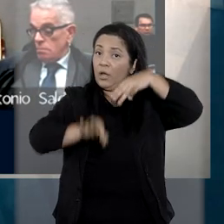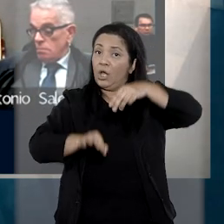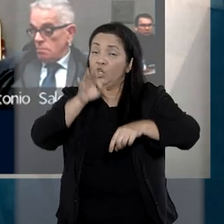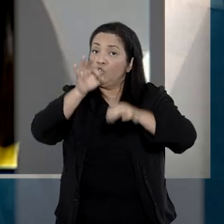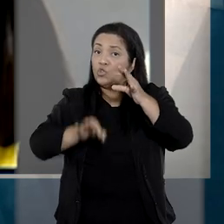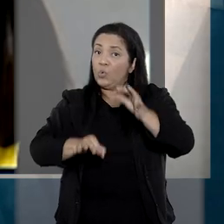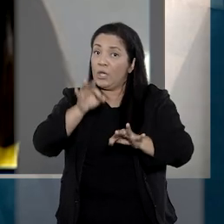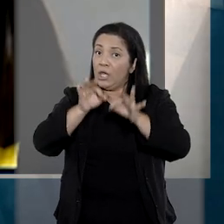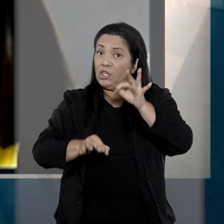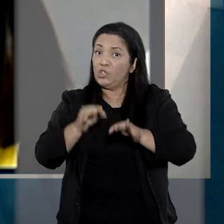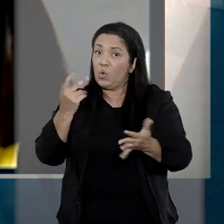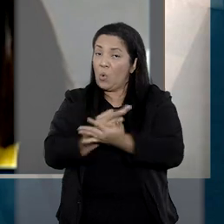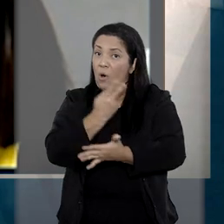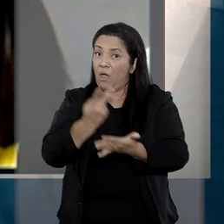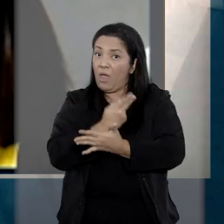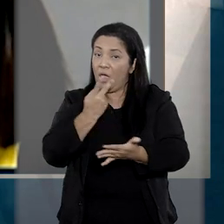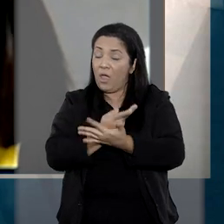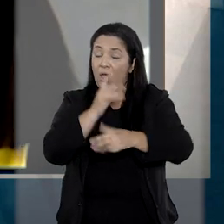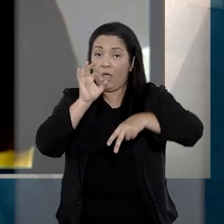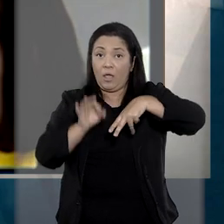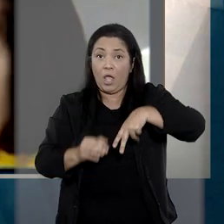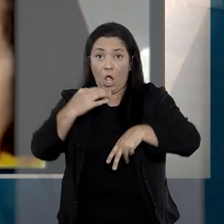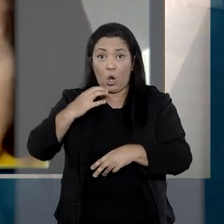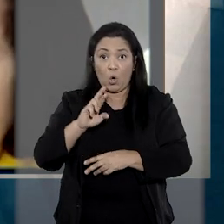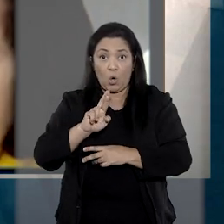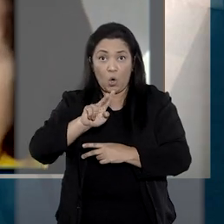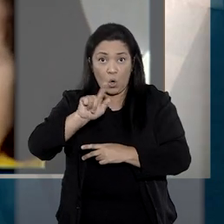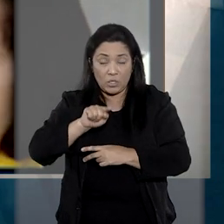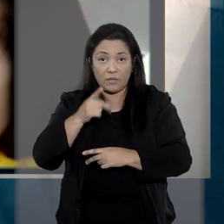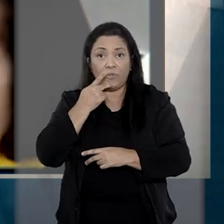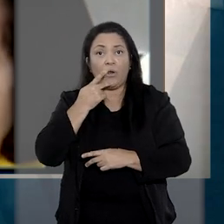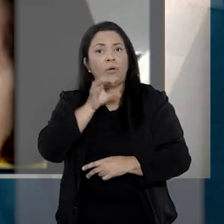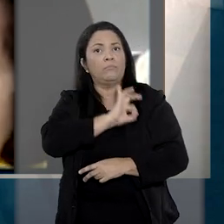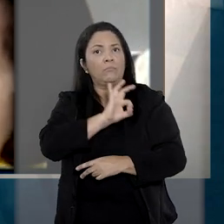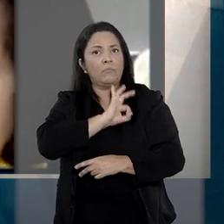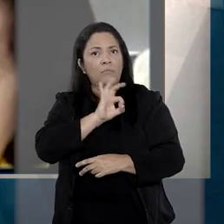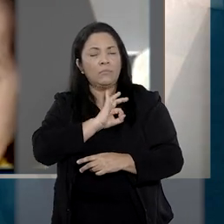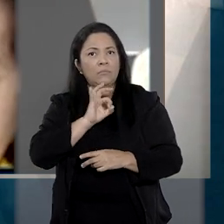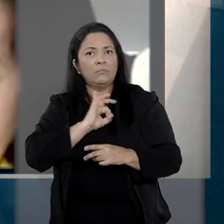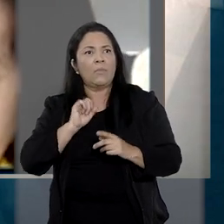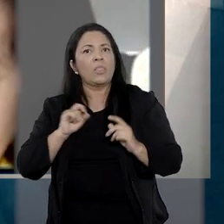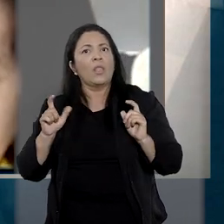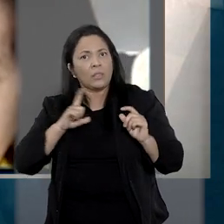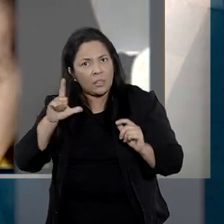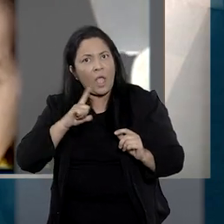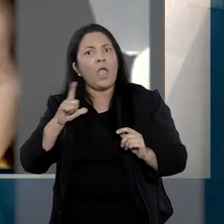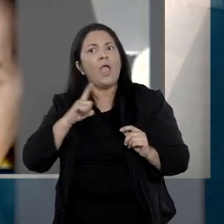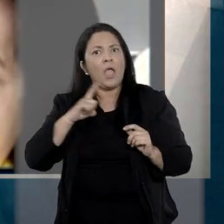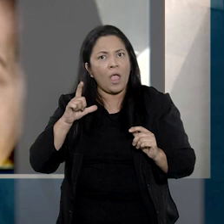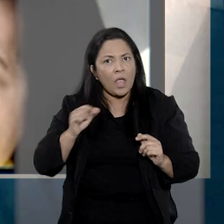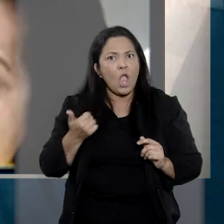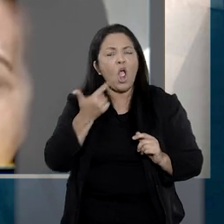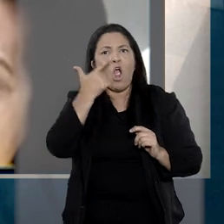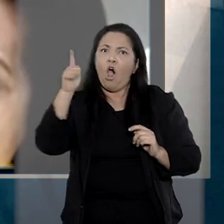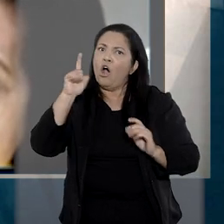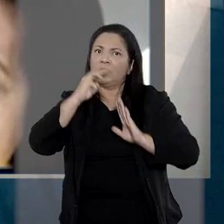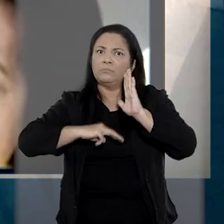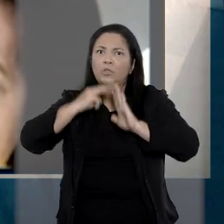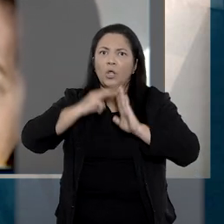gravíssimo, o ministro Rogério Schetti Cruz enfatizou que a polícia tem condições de utilizar outros meios